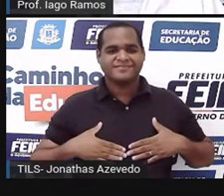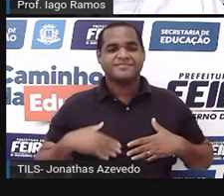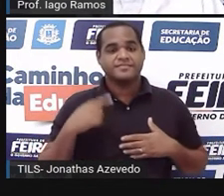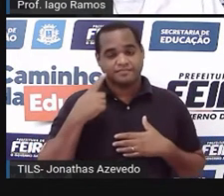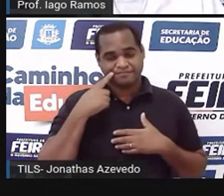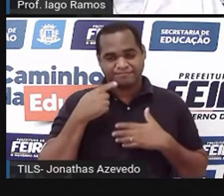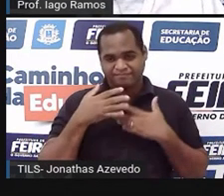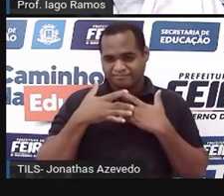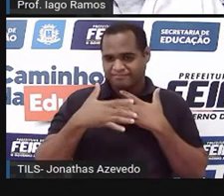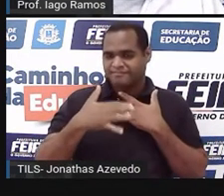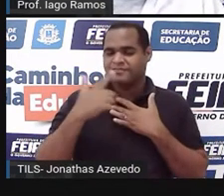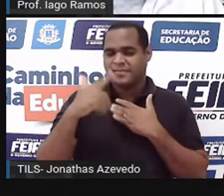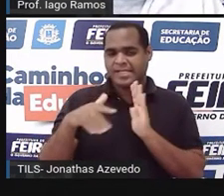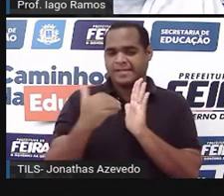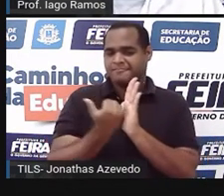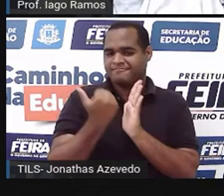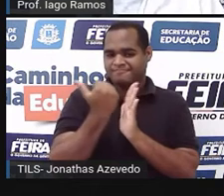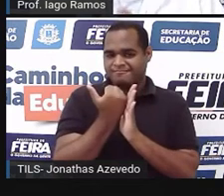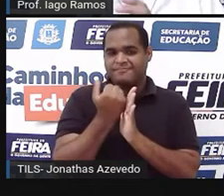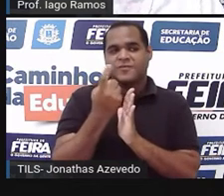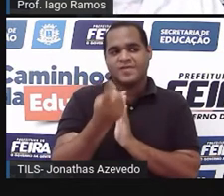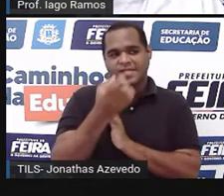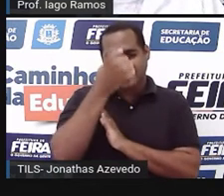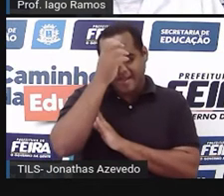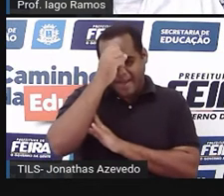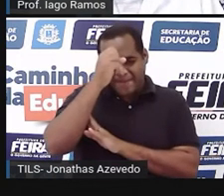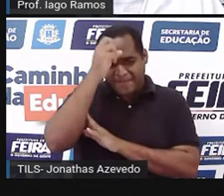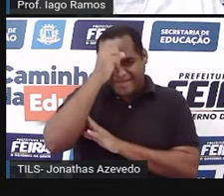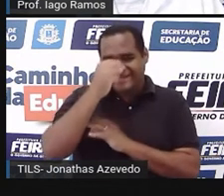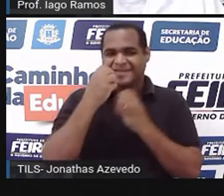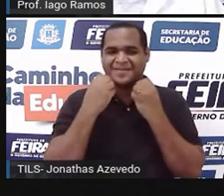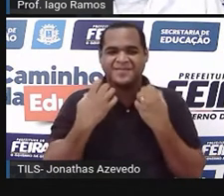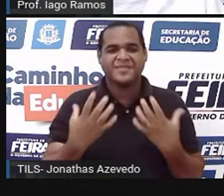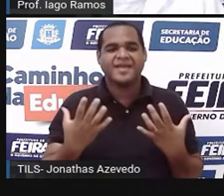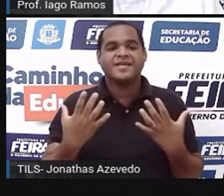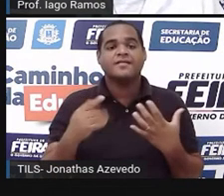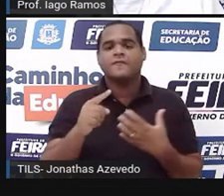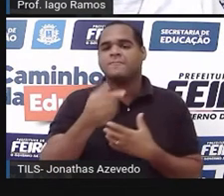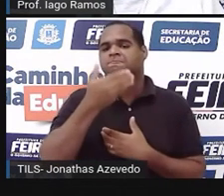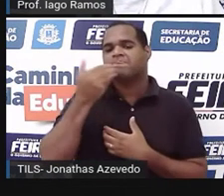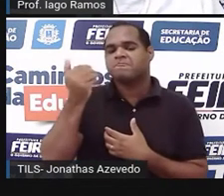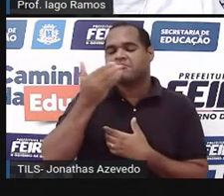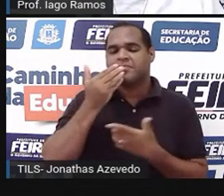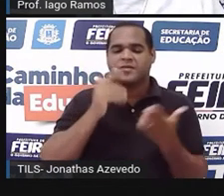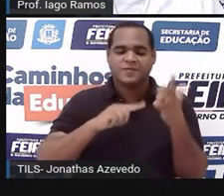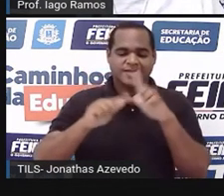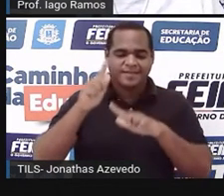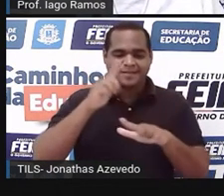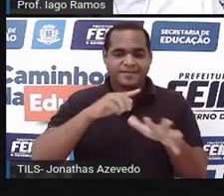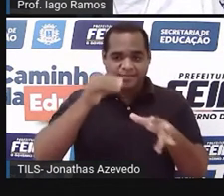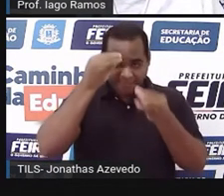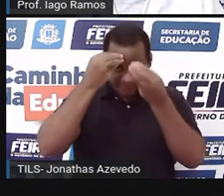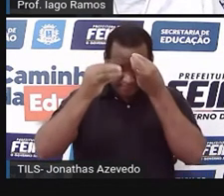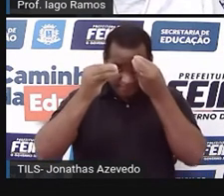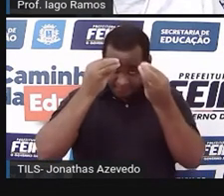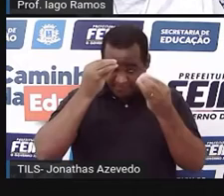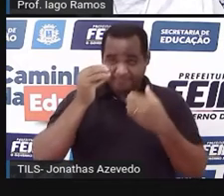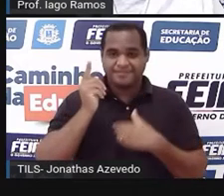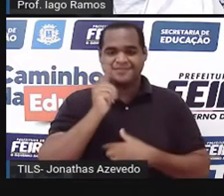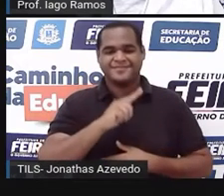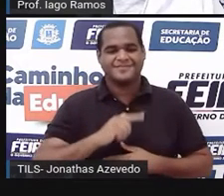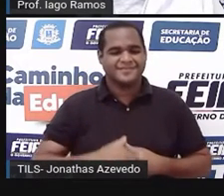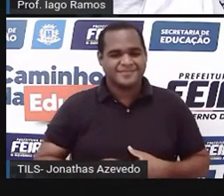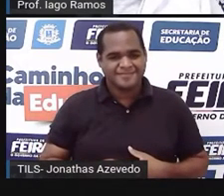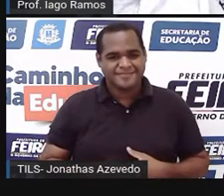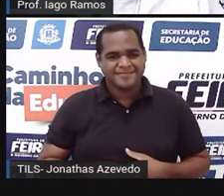porque a gente vai ter mais coisas nessa aula. Tá bom? E aí a gente vai melhorar a nossa compreensão do que a gente está estudando por